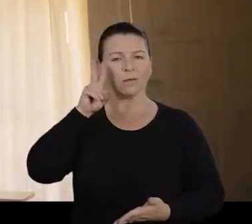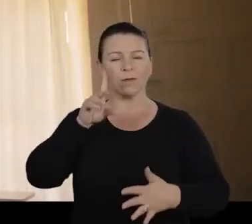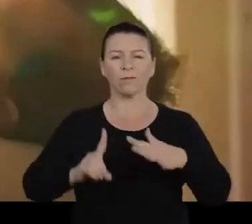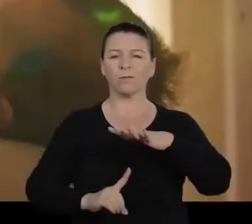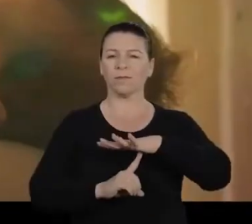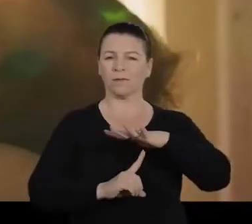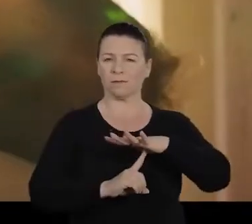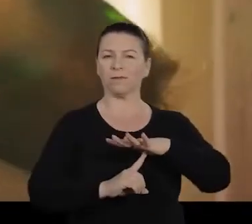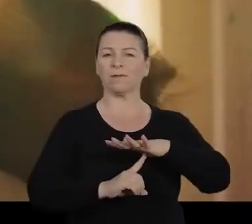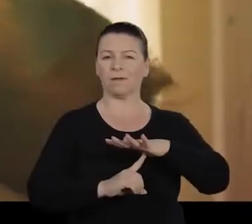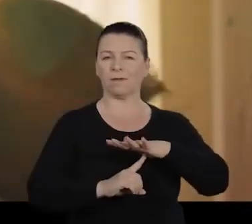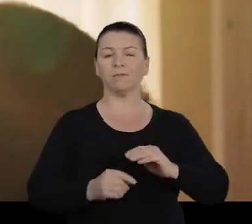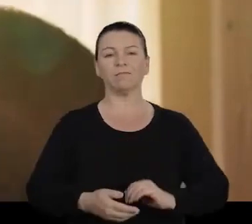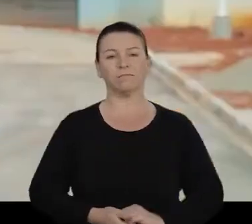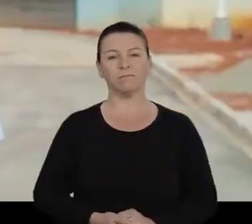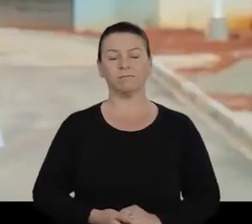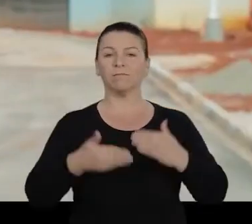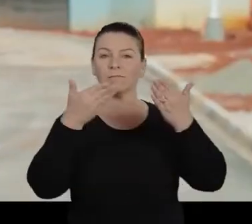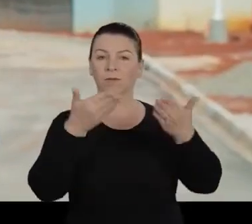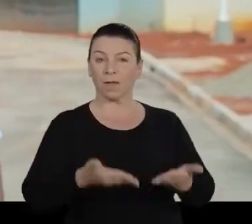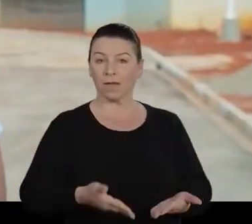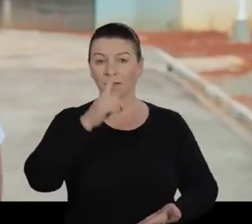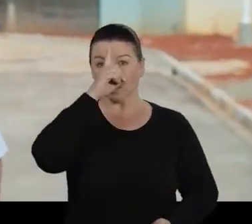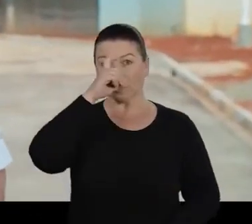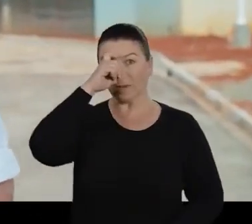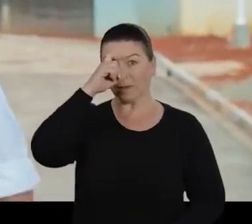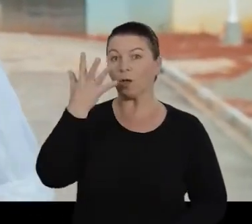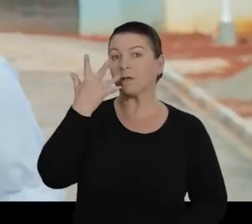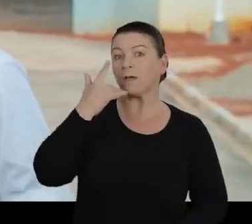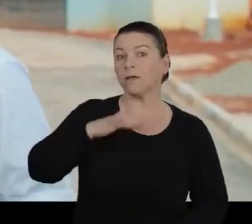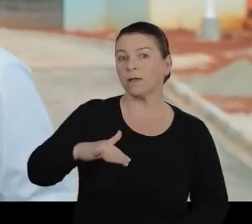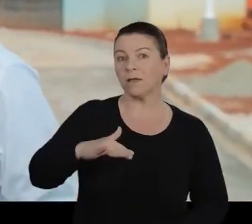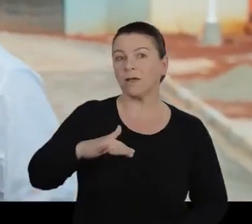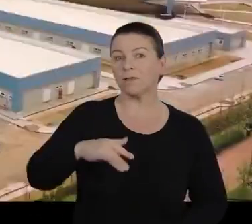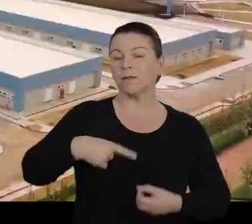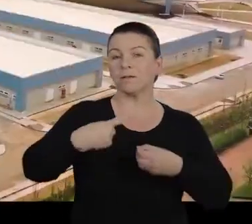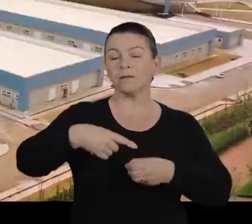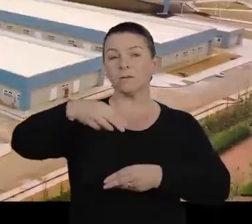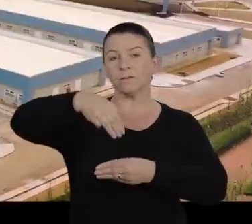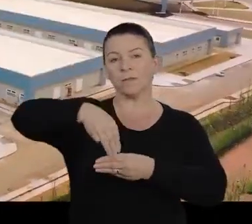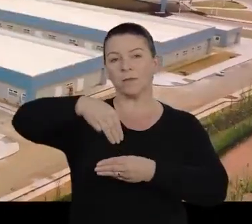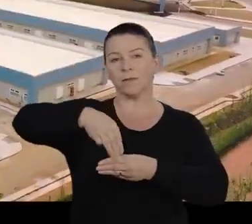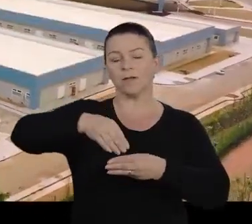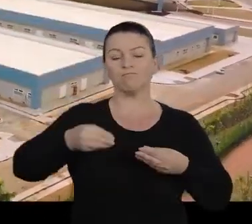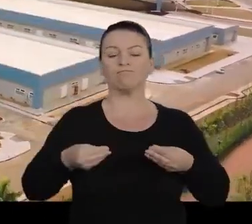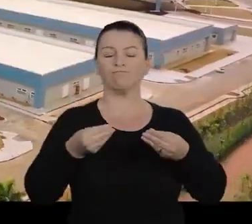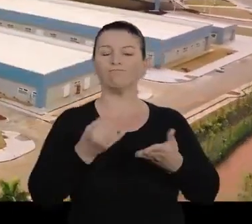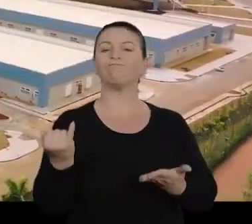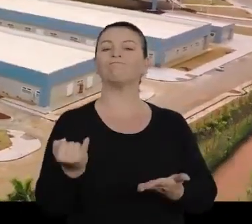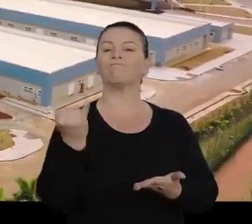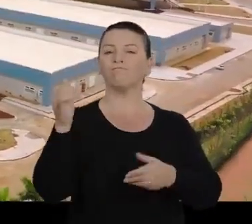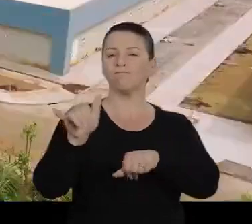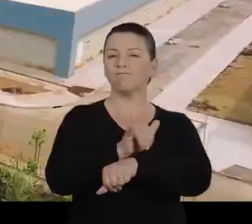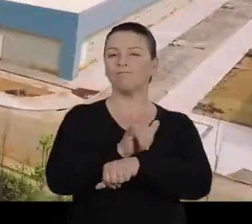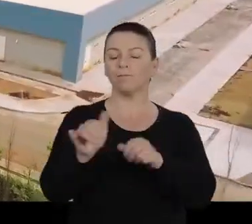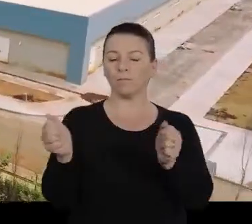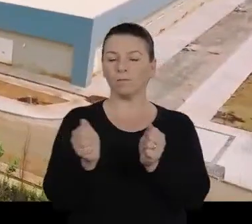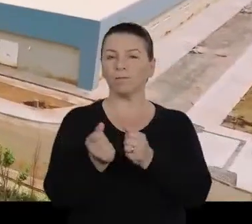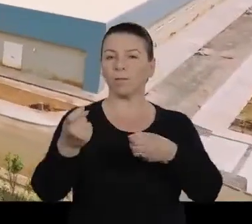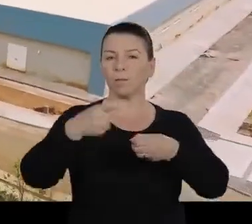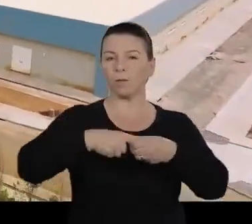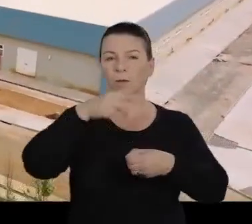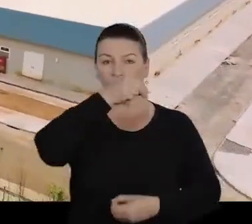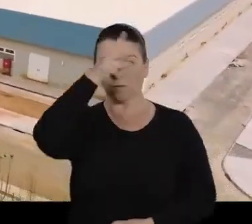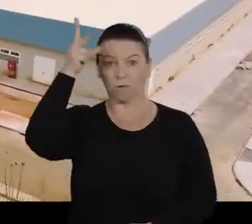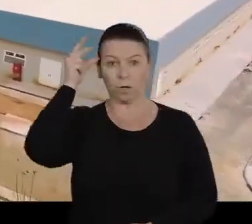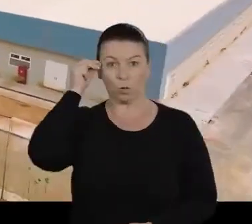história do Paraná. Esse é o Hospital da Criança em Maringá. Uma entrega importante e estratégica em parceria com